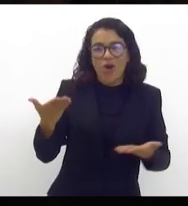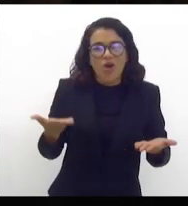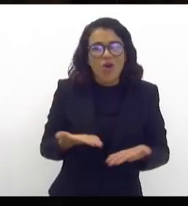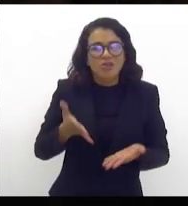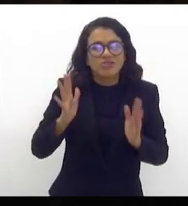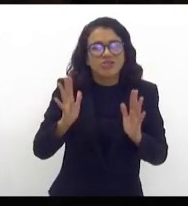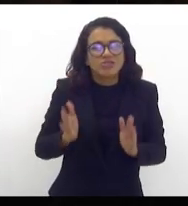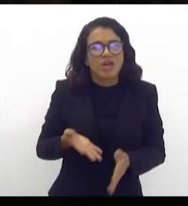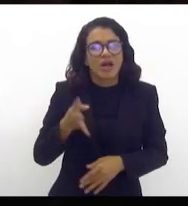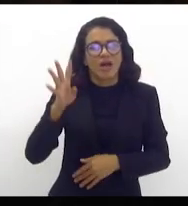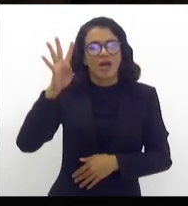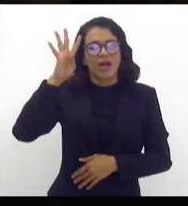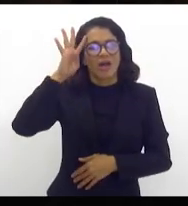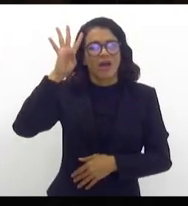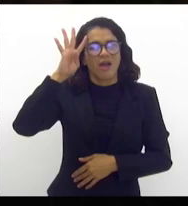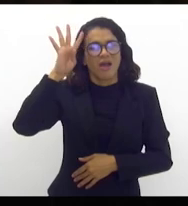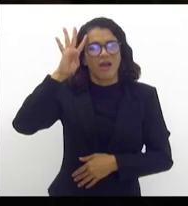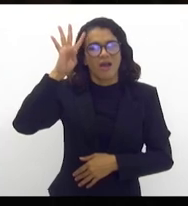quarta,